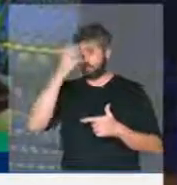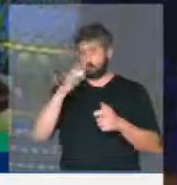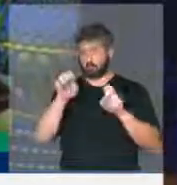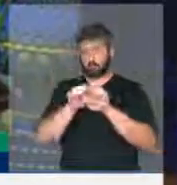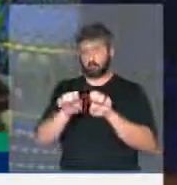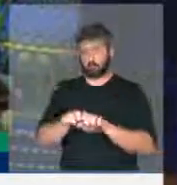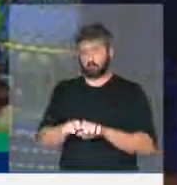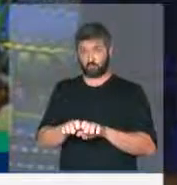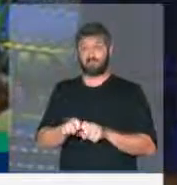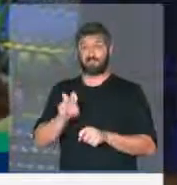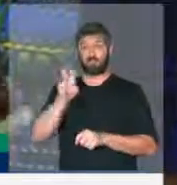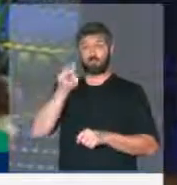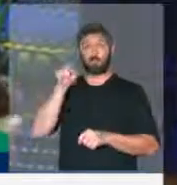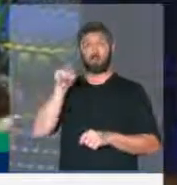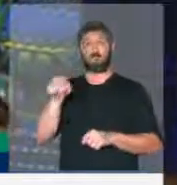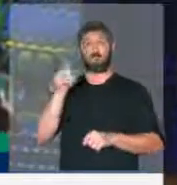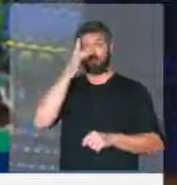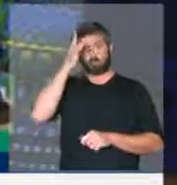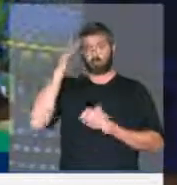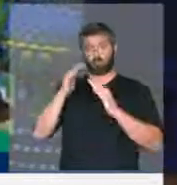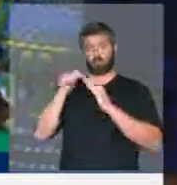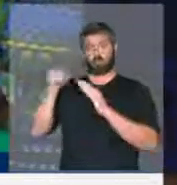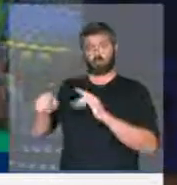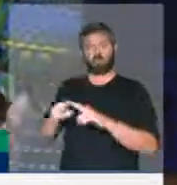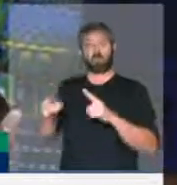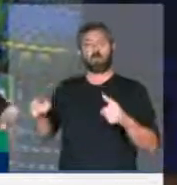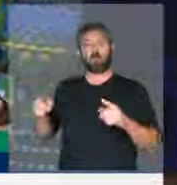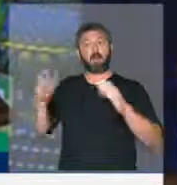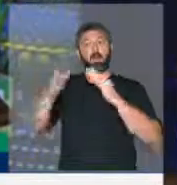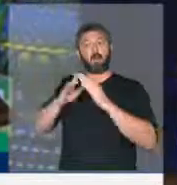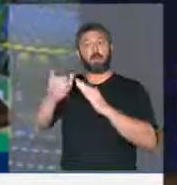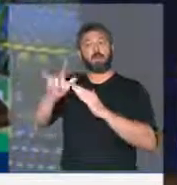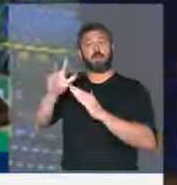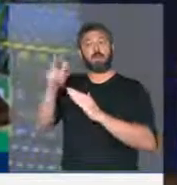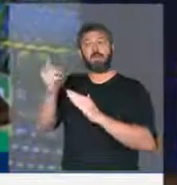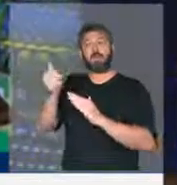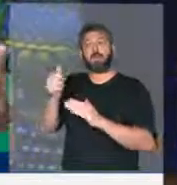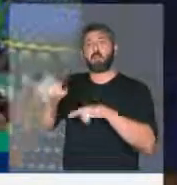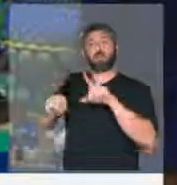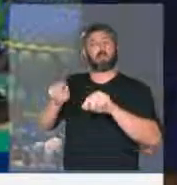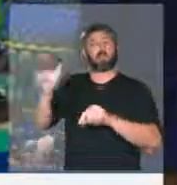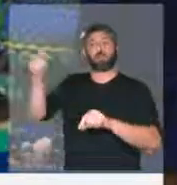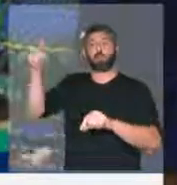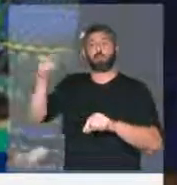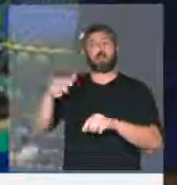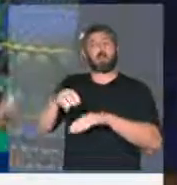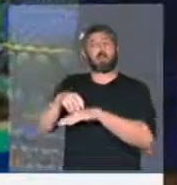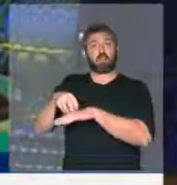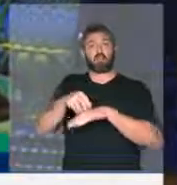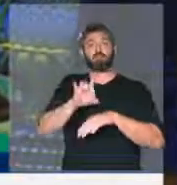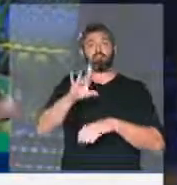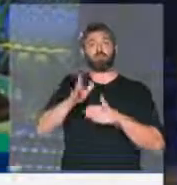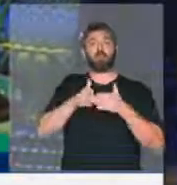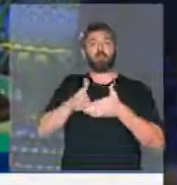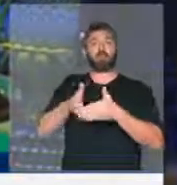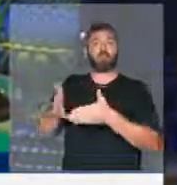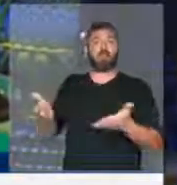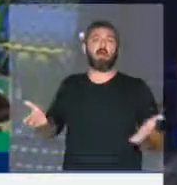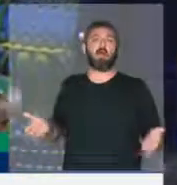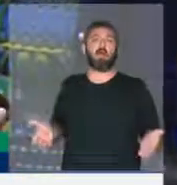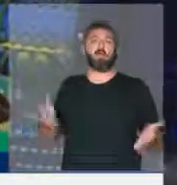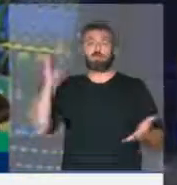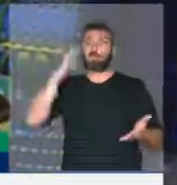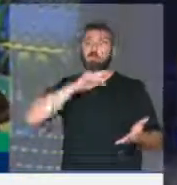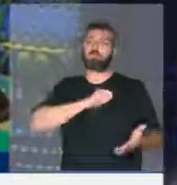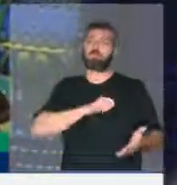estruturais para os 5 mil, são 5 mil moradores, mas que moram numa ilha e que não tem outra alternativa de transporte a não ser a